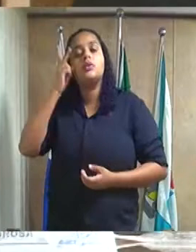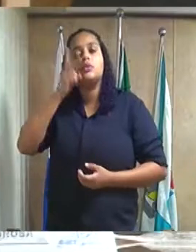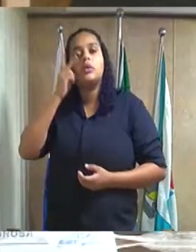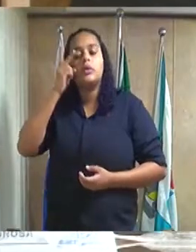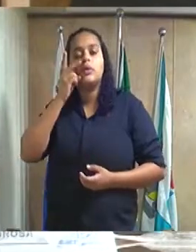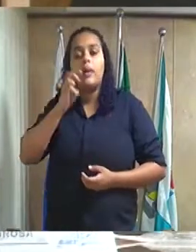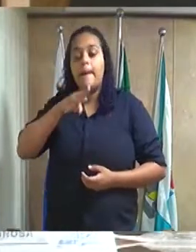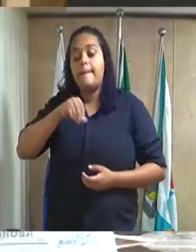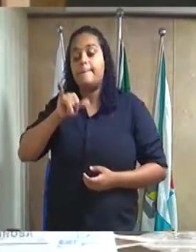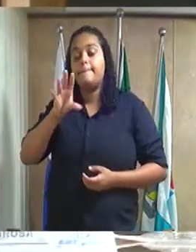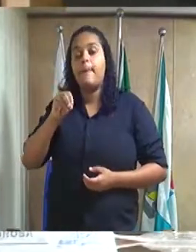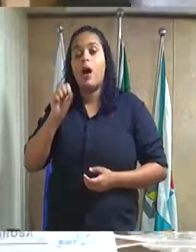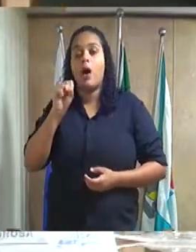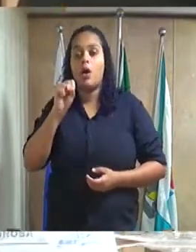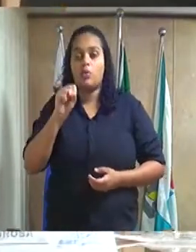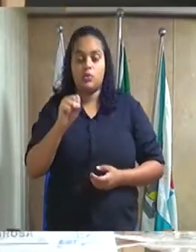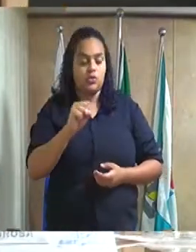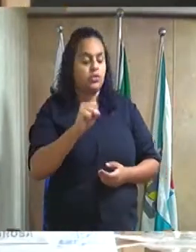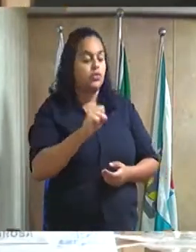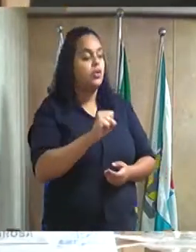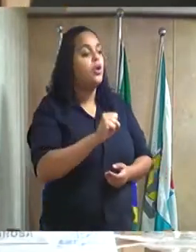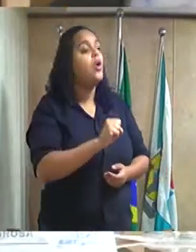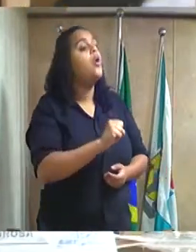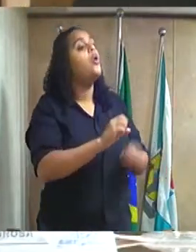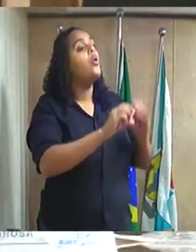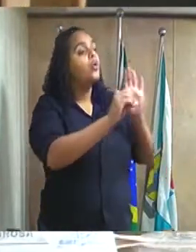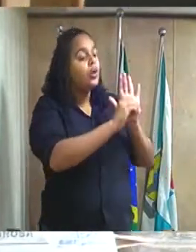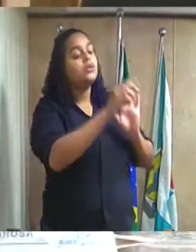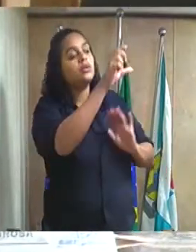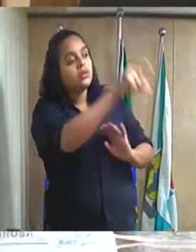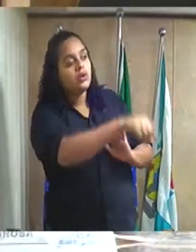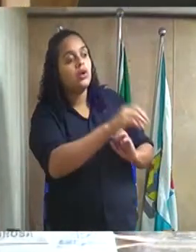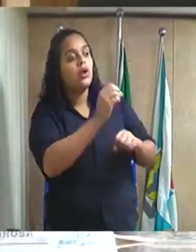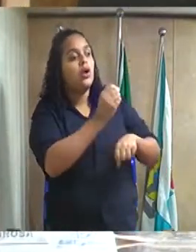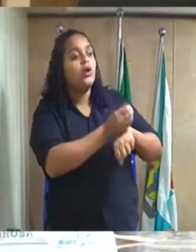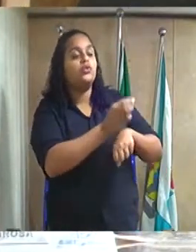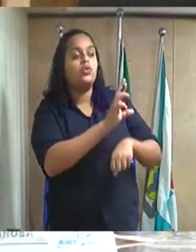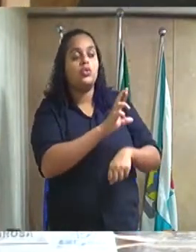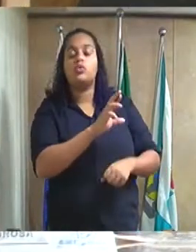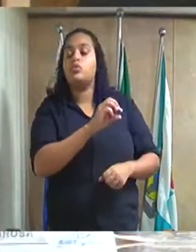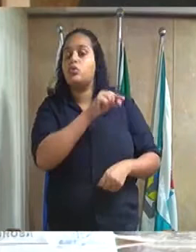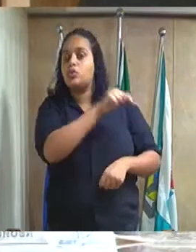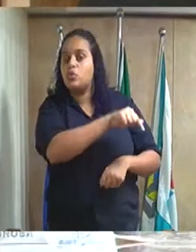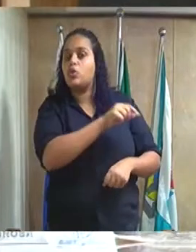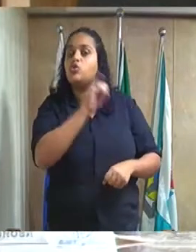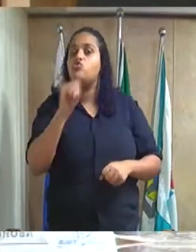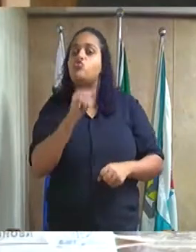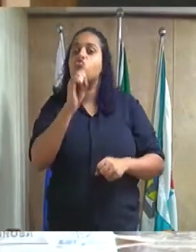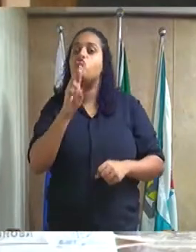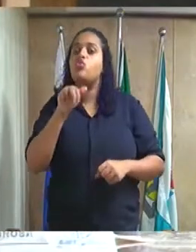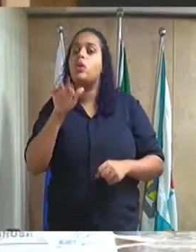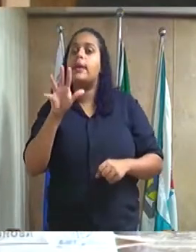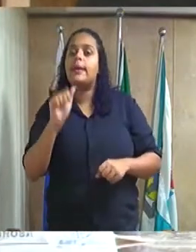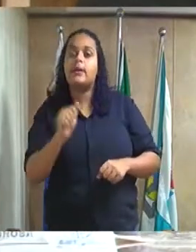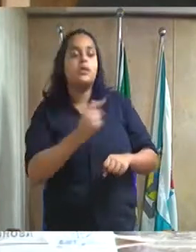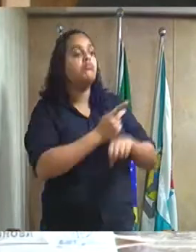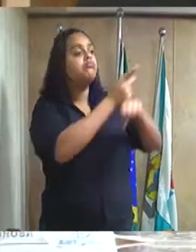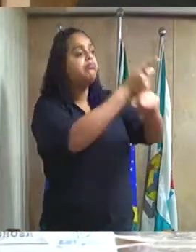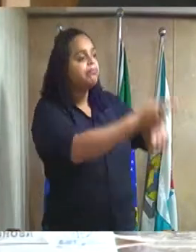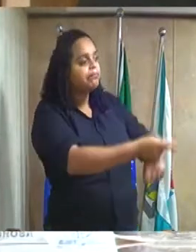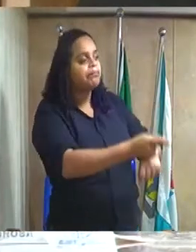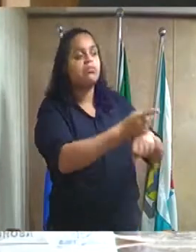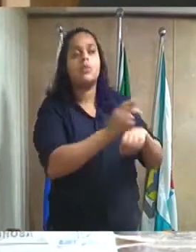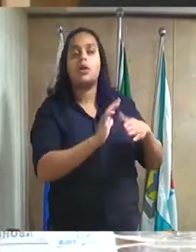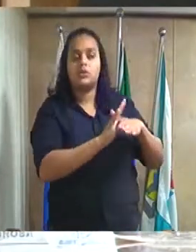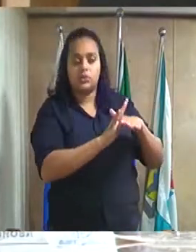Marcos Tavares outorgando a ilustríssima doutora Juliana Alves Santana da Silva o título de cidadania do que